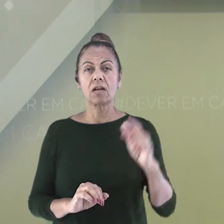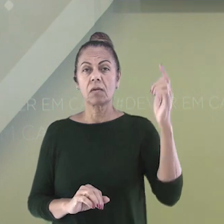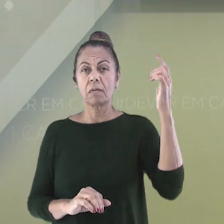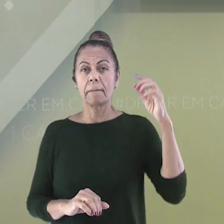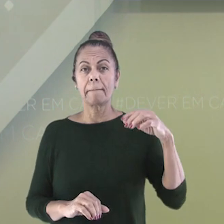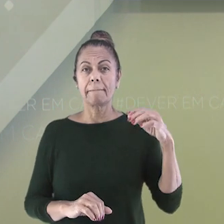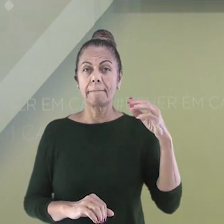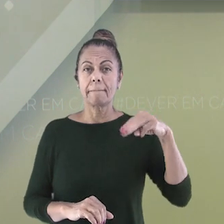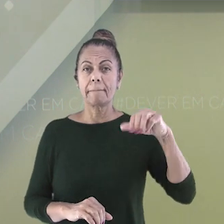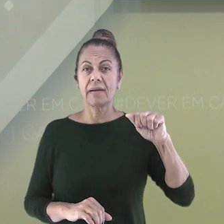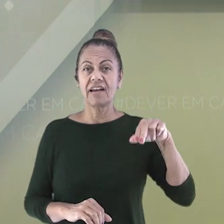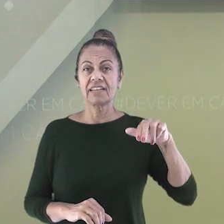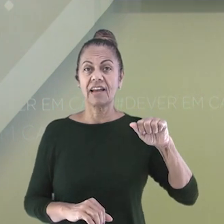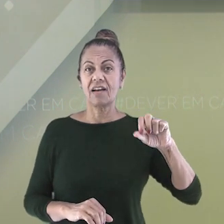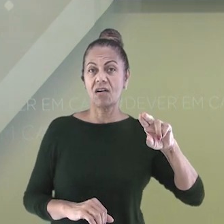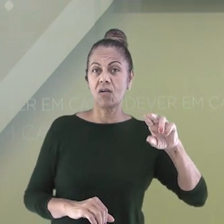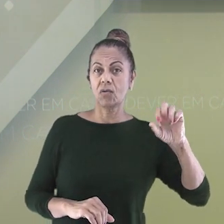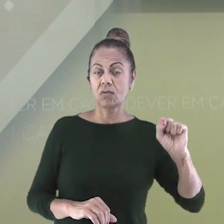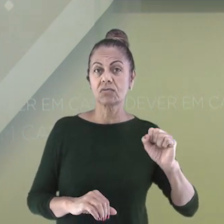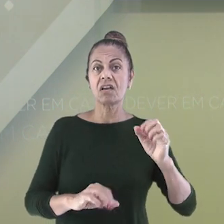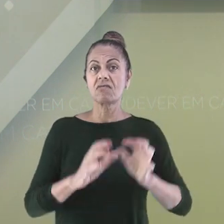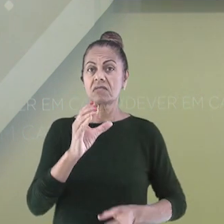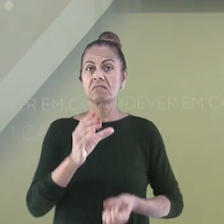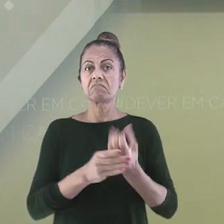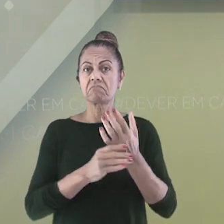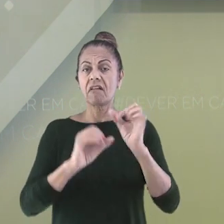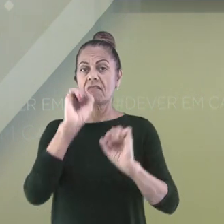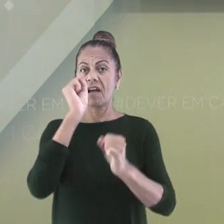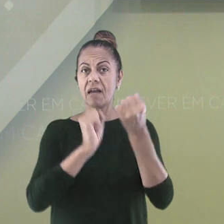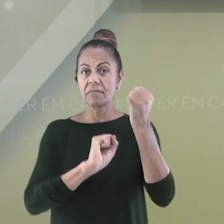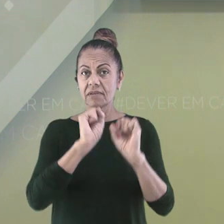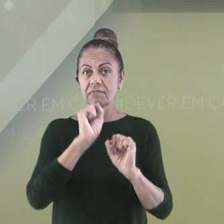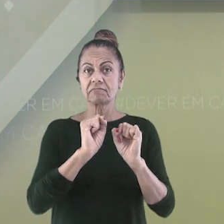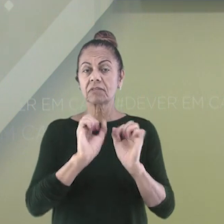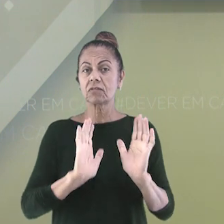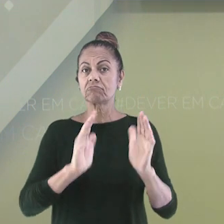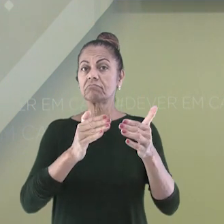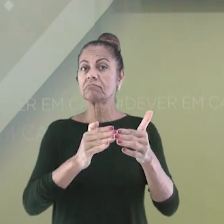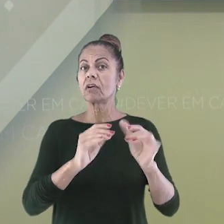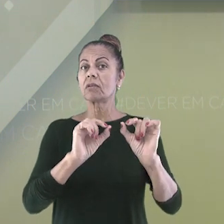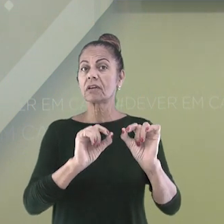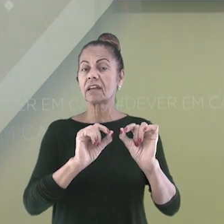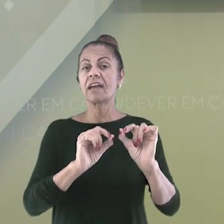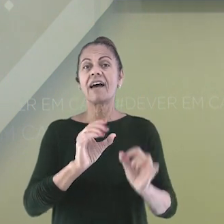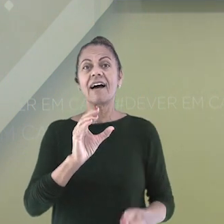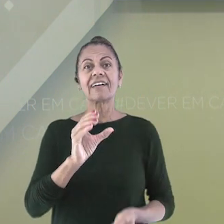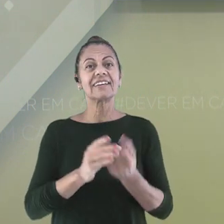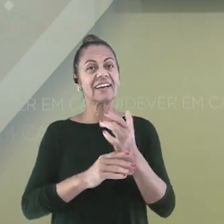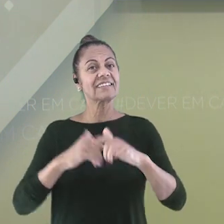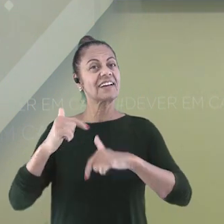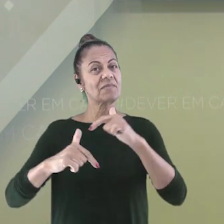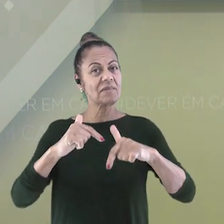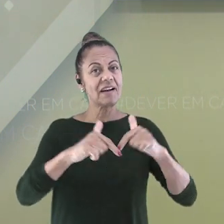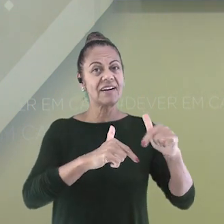indústrias, fábricas, visando promover integração territorial e gerar empregos. E é nessa região que